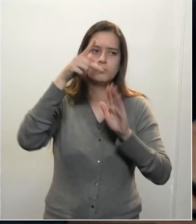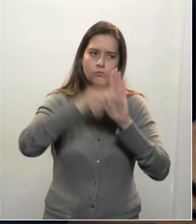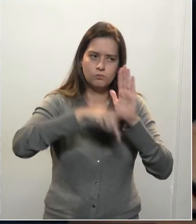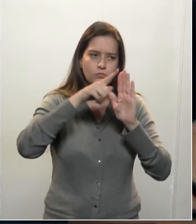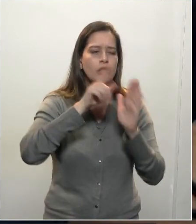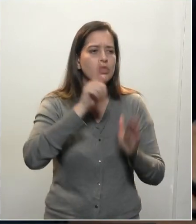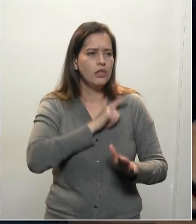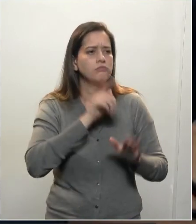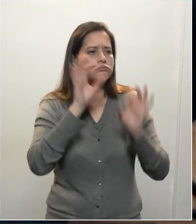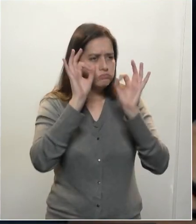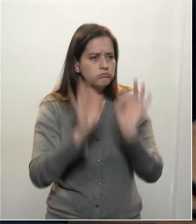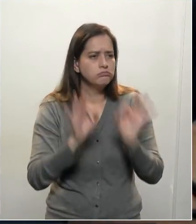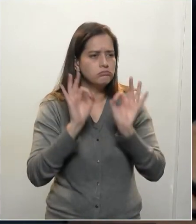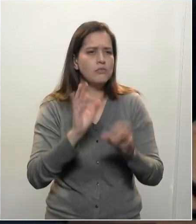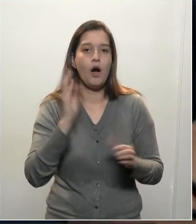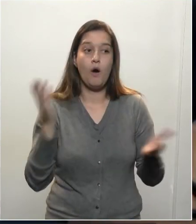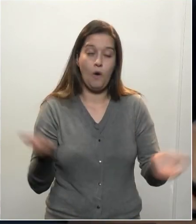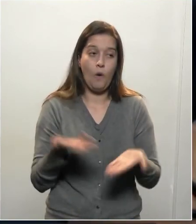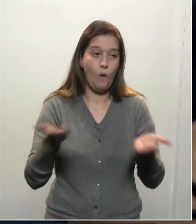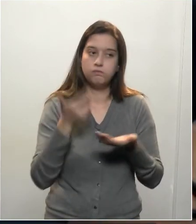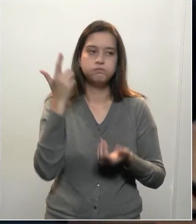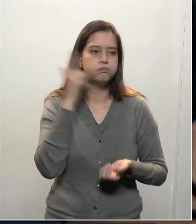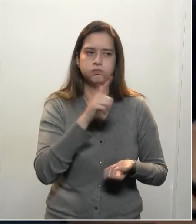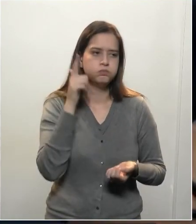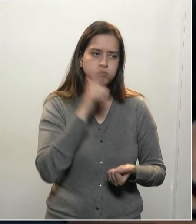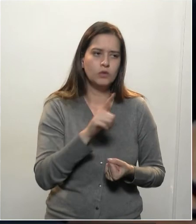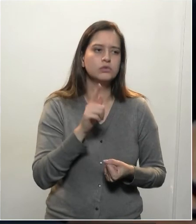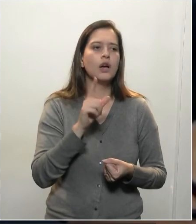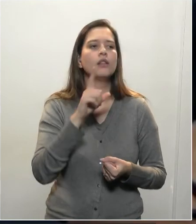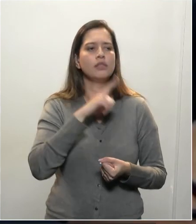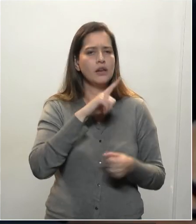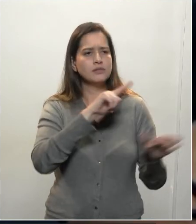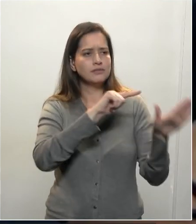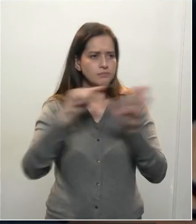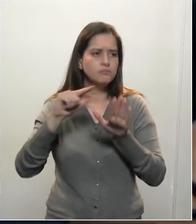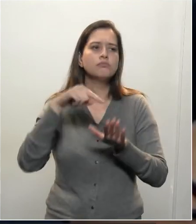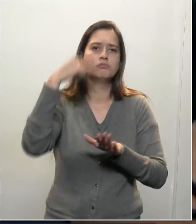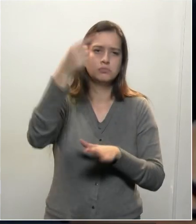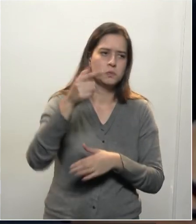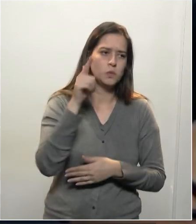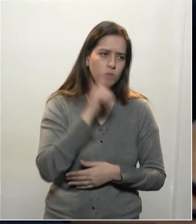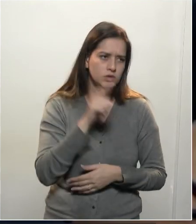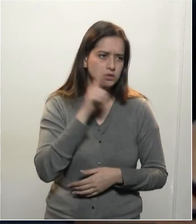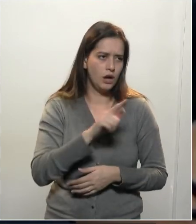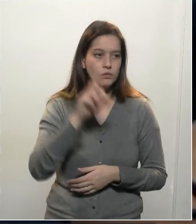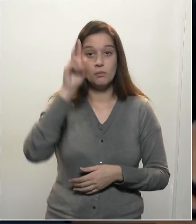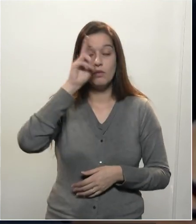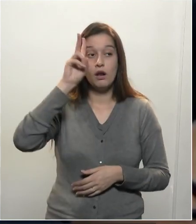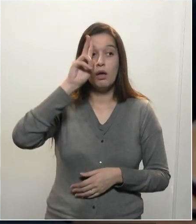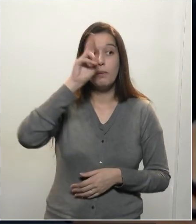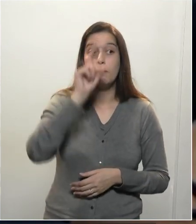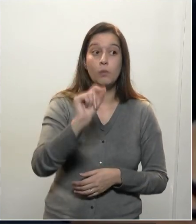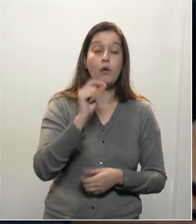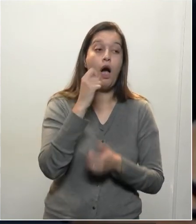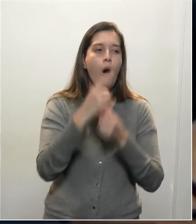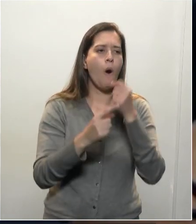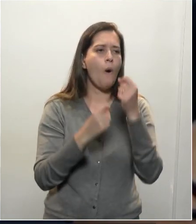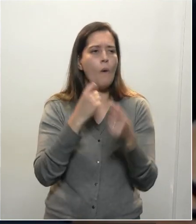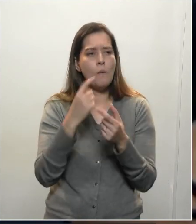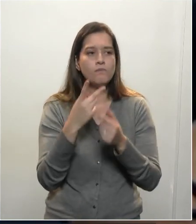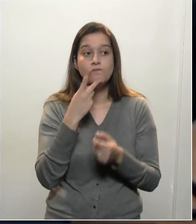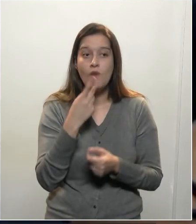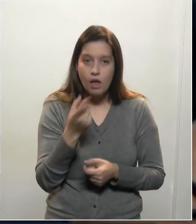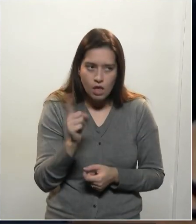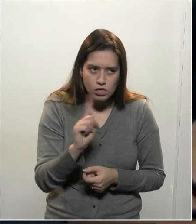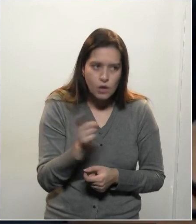hoje, na semana que vem, nós estaremos dando esse apoio. Só finalizando, lembrando que, a despeito do que alguns dizem, a eleição, sim, será democrática. A